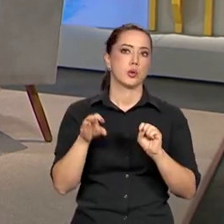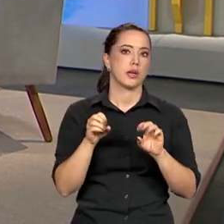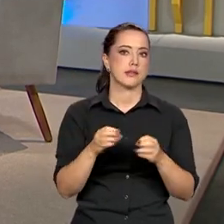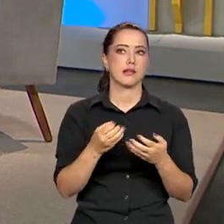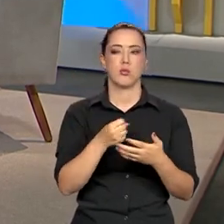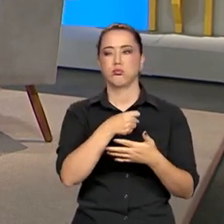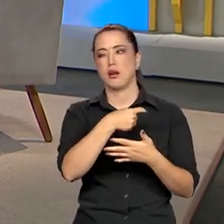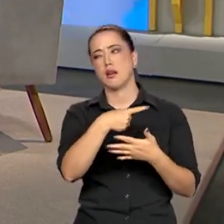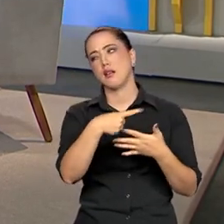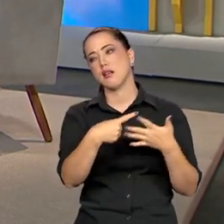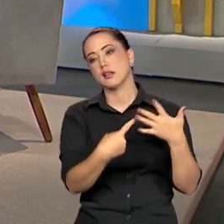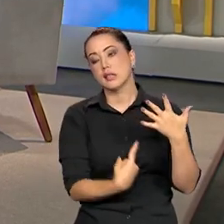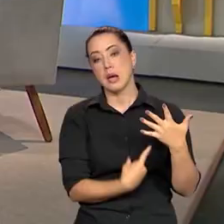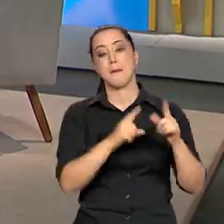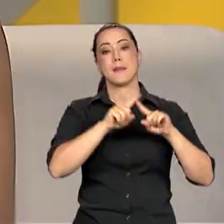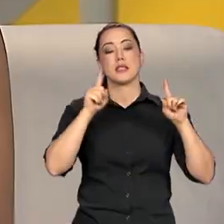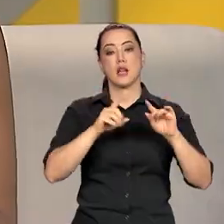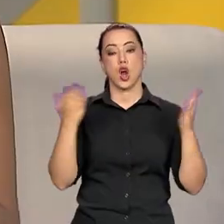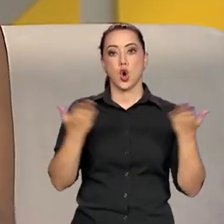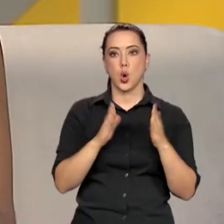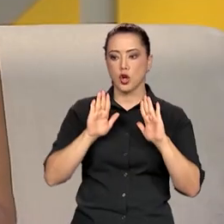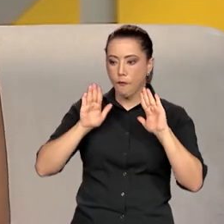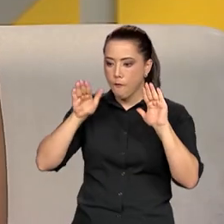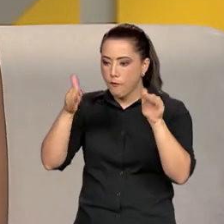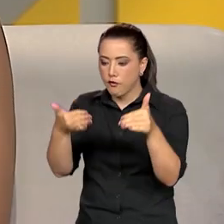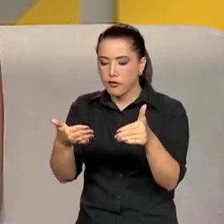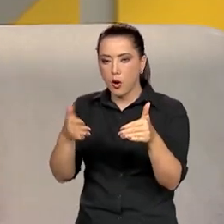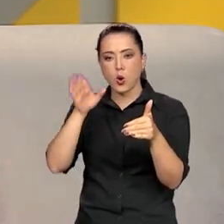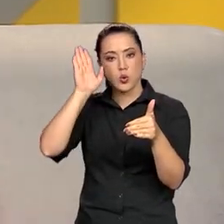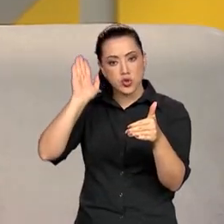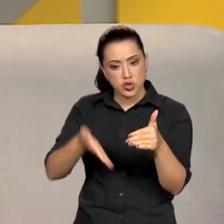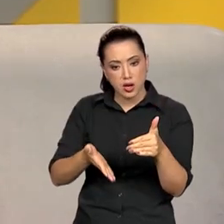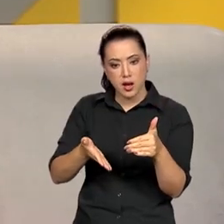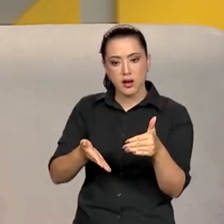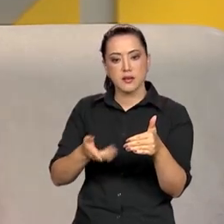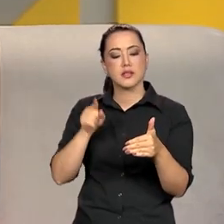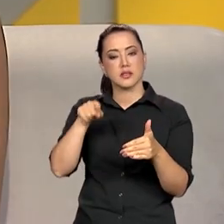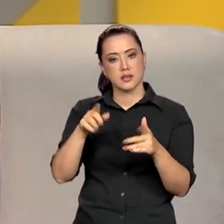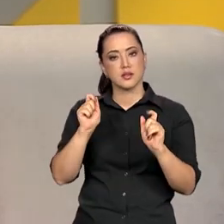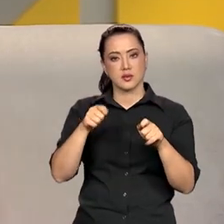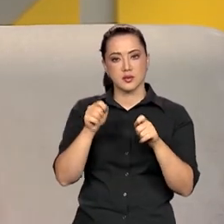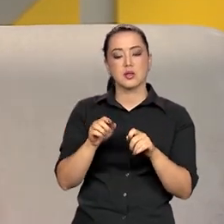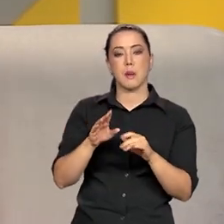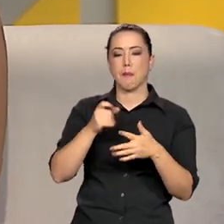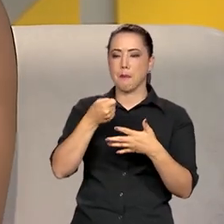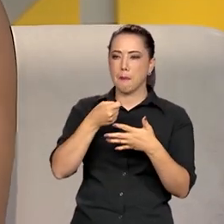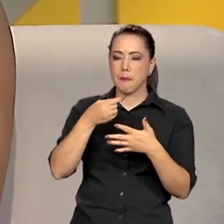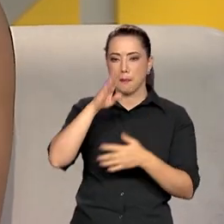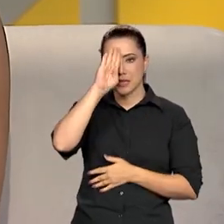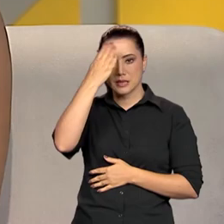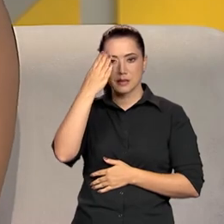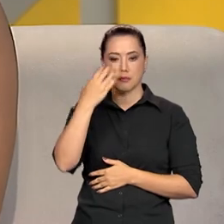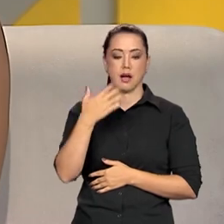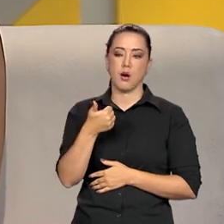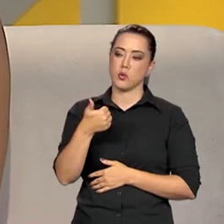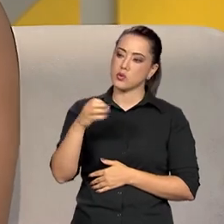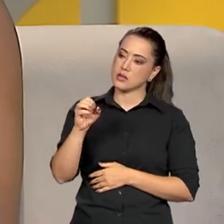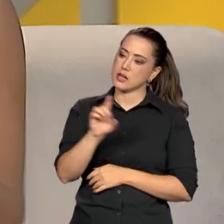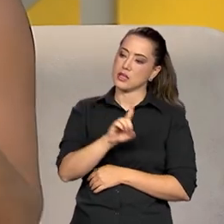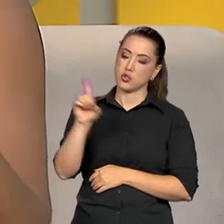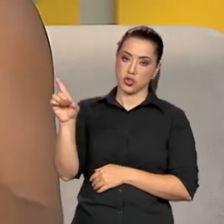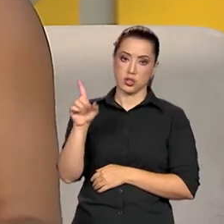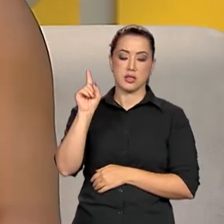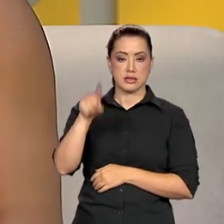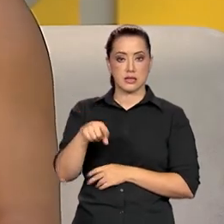Mas, porém, agora a gente está priorizando, né? Já, não sei se seria uma das próximas perguntas, mas falando das prioridades dos 100 e 120 dias,